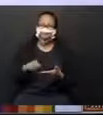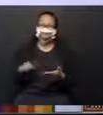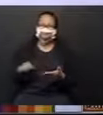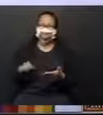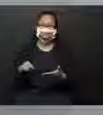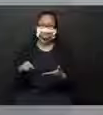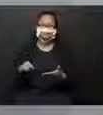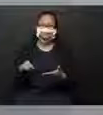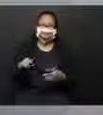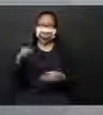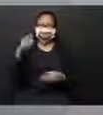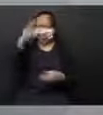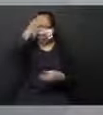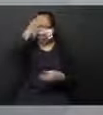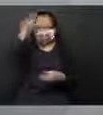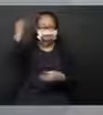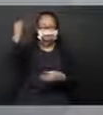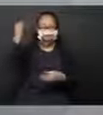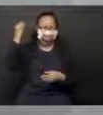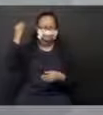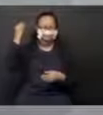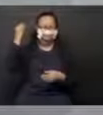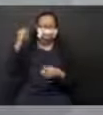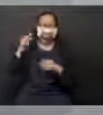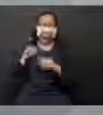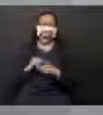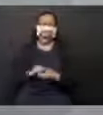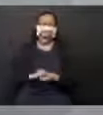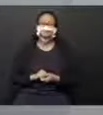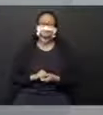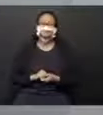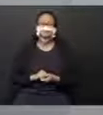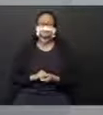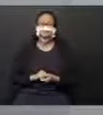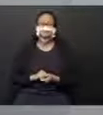Até a linha acabar, ponto final, bem bonito.